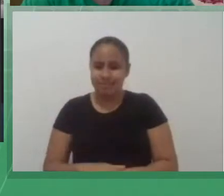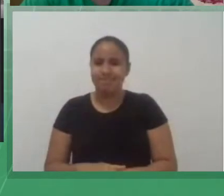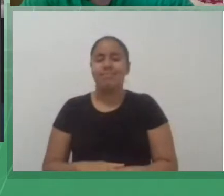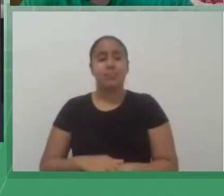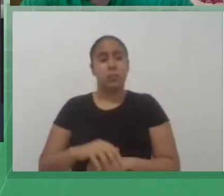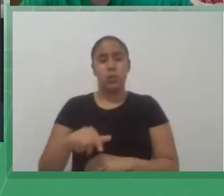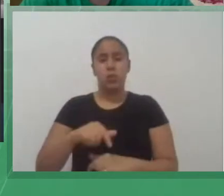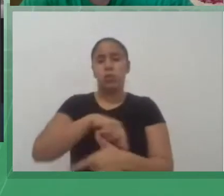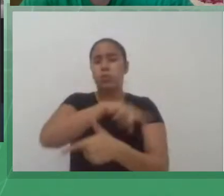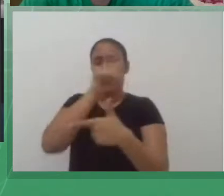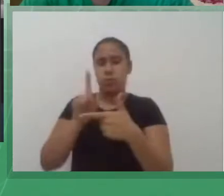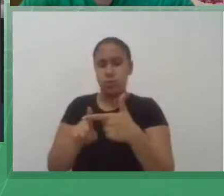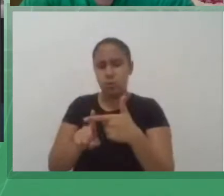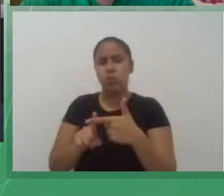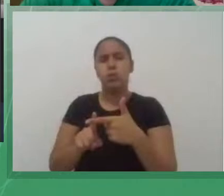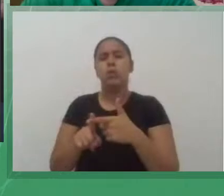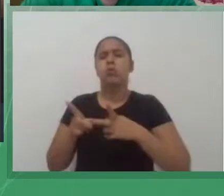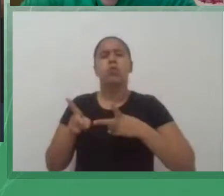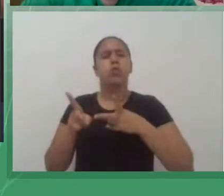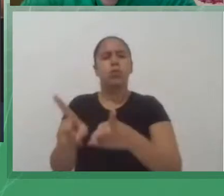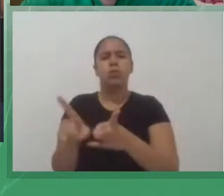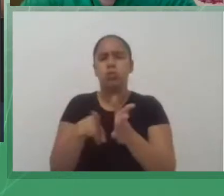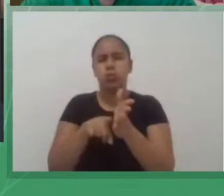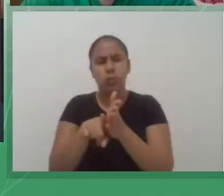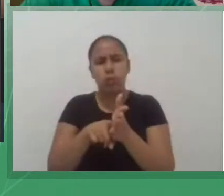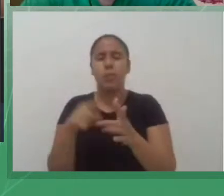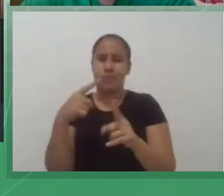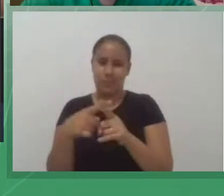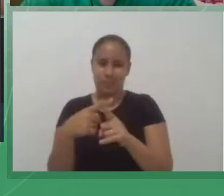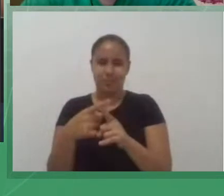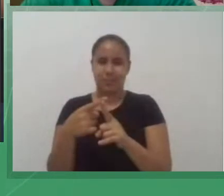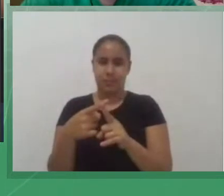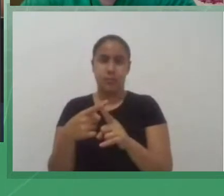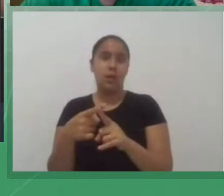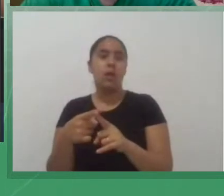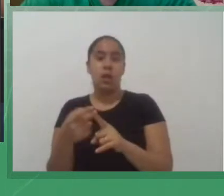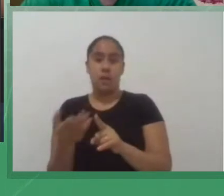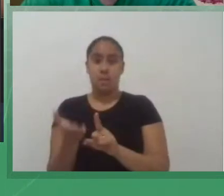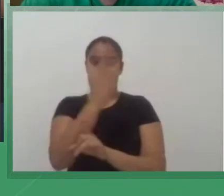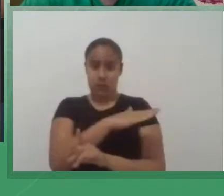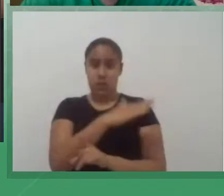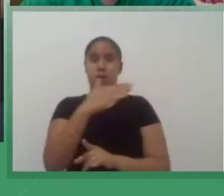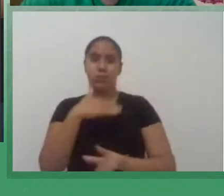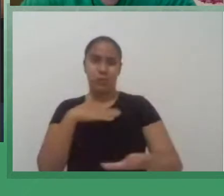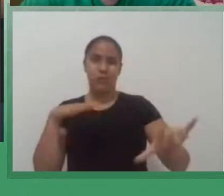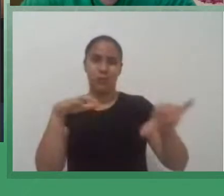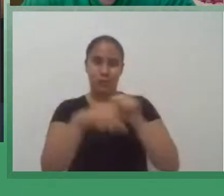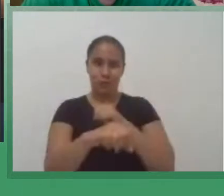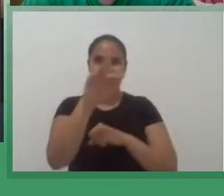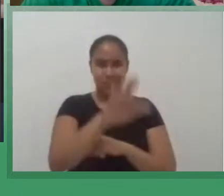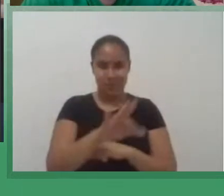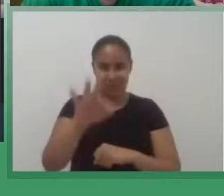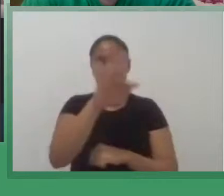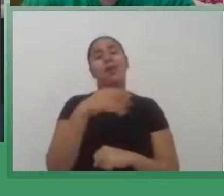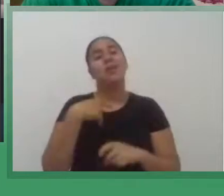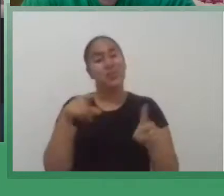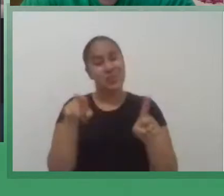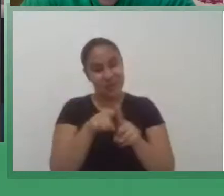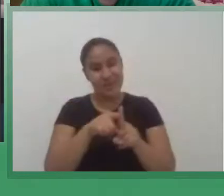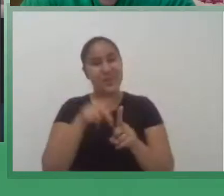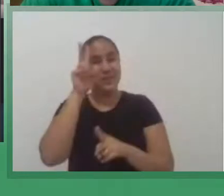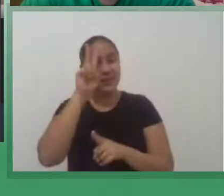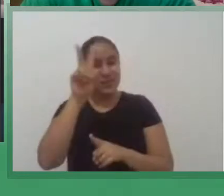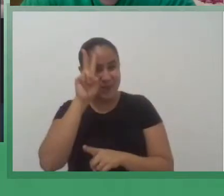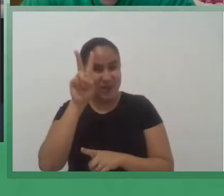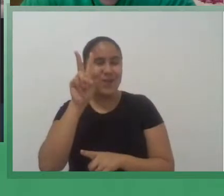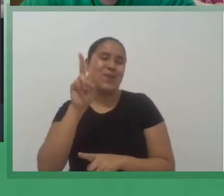pesquisa é por quê por causa que na minha graduação eu também trabalhei com fotografia no ensino de história que é minha